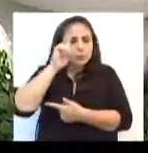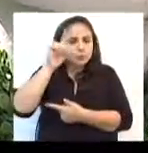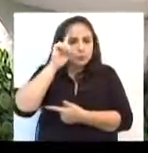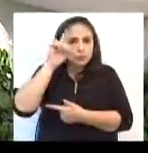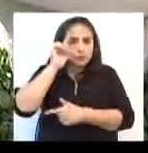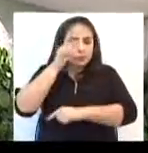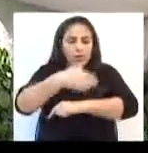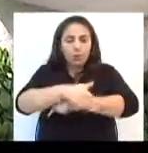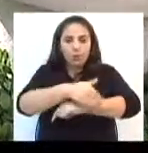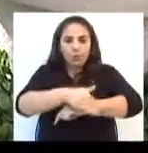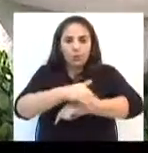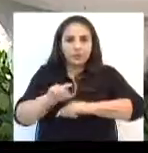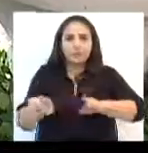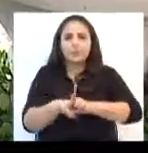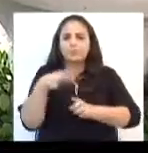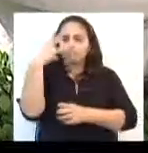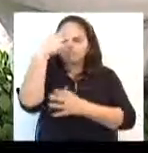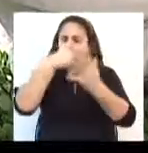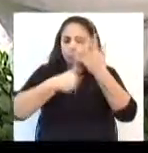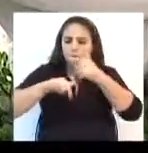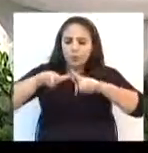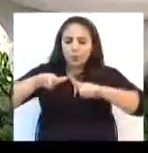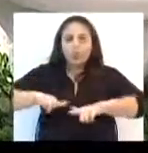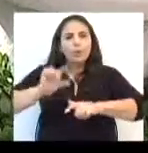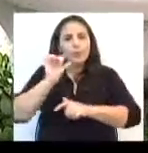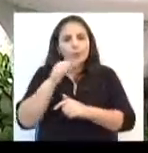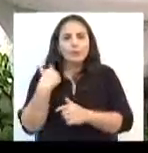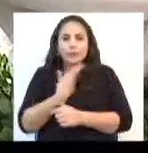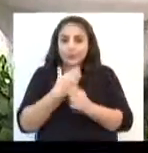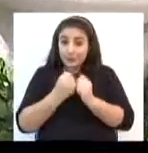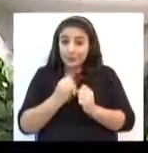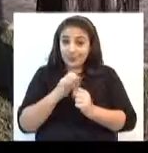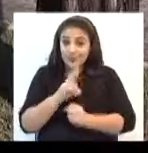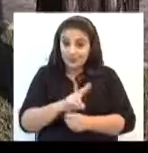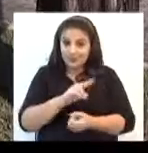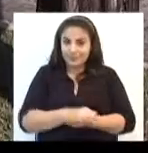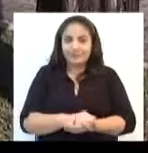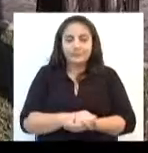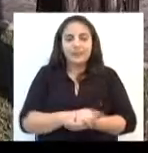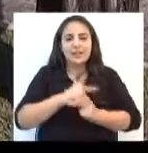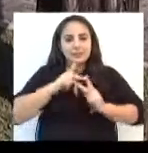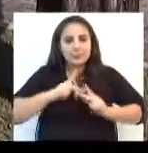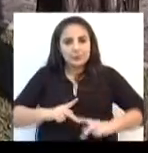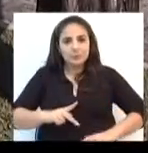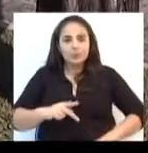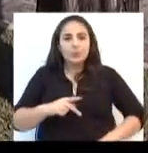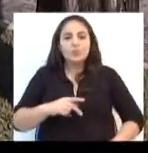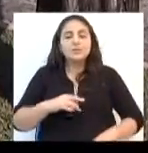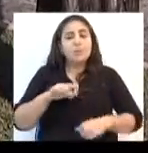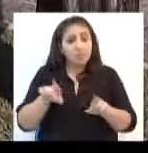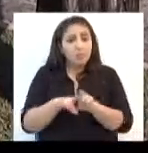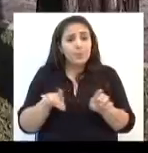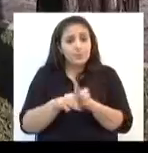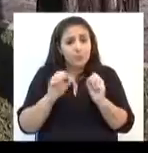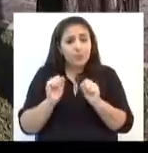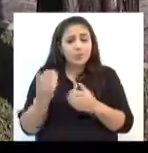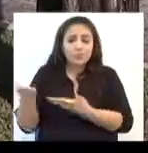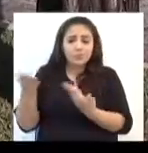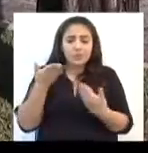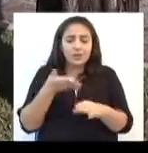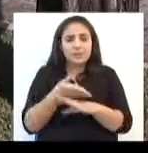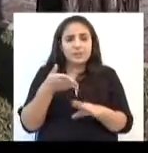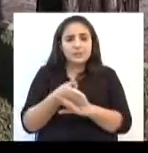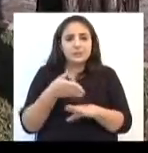diariamente nas ruas, embelezando também uma partezinha que a gente pode. As pessoas físicas também são convidadas a